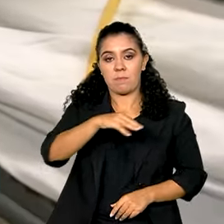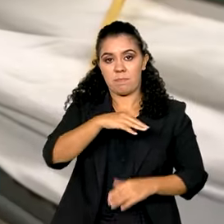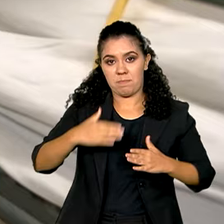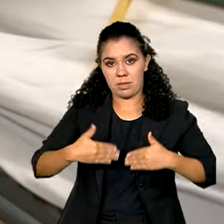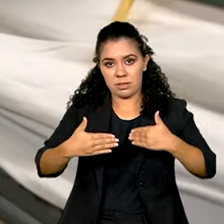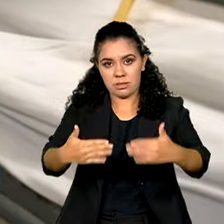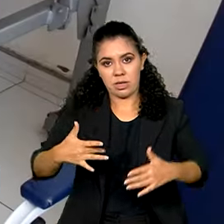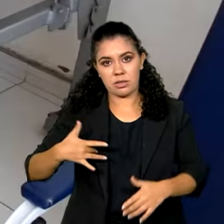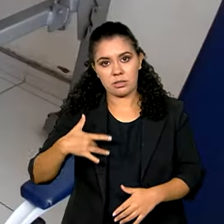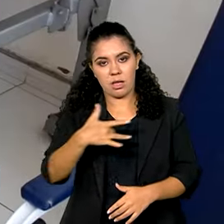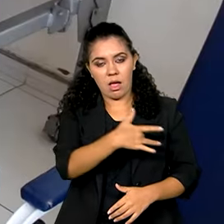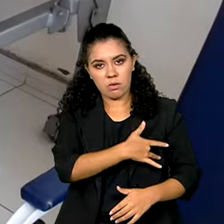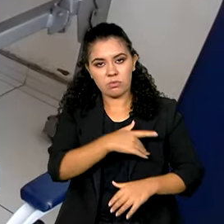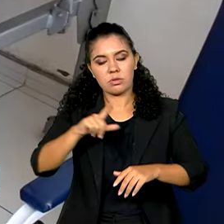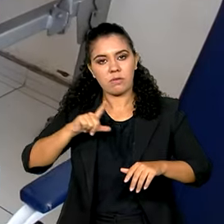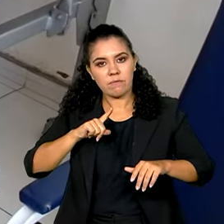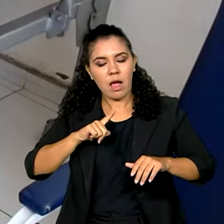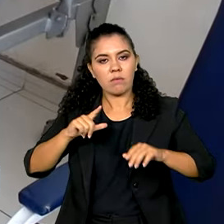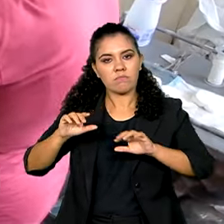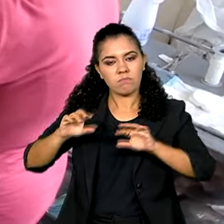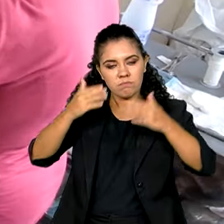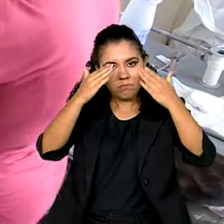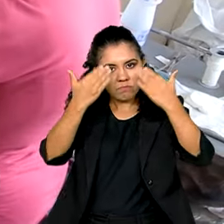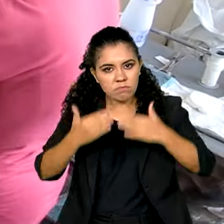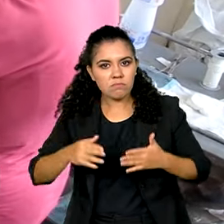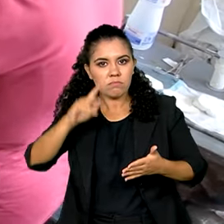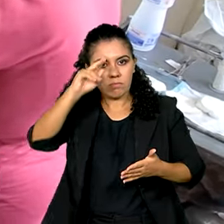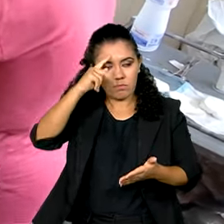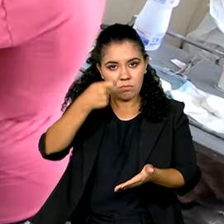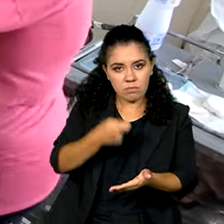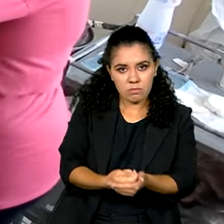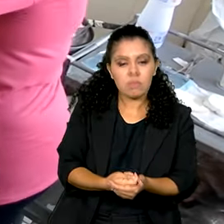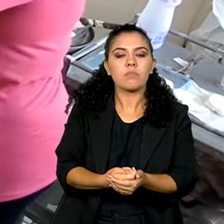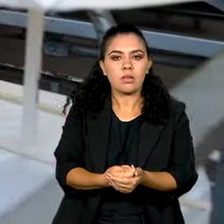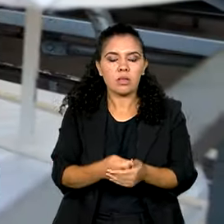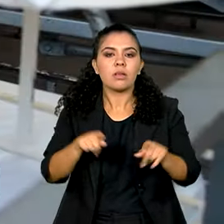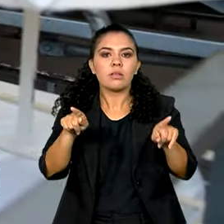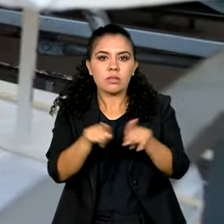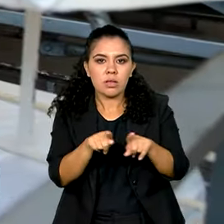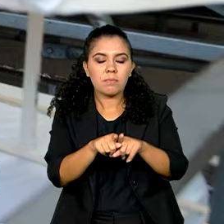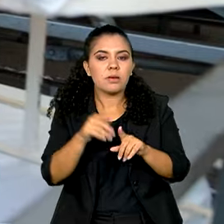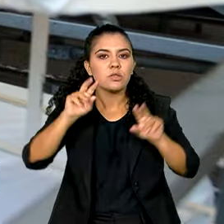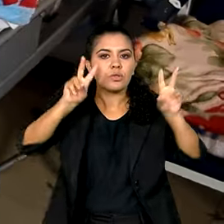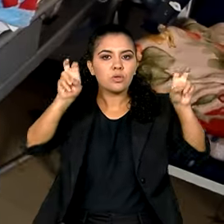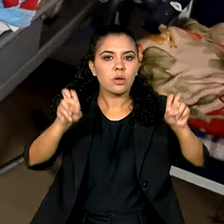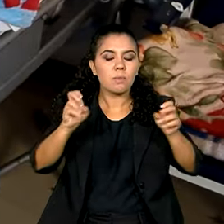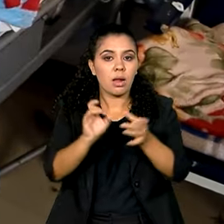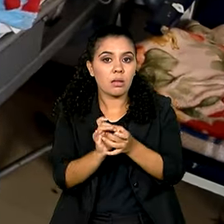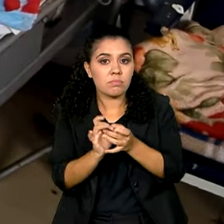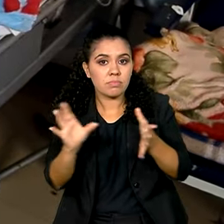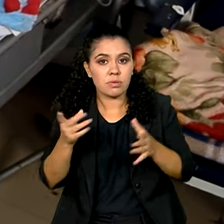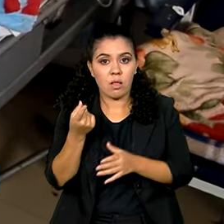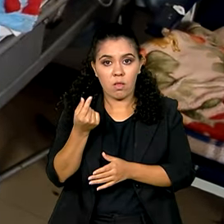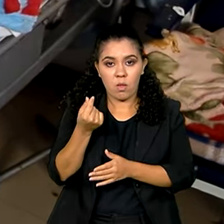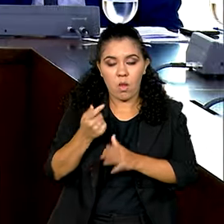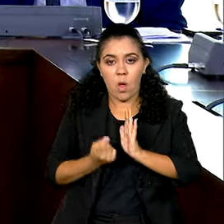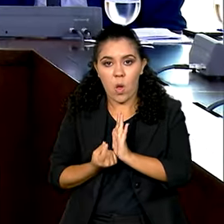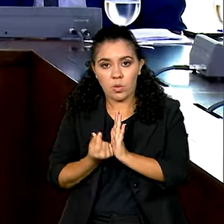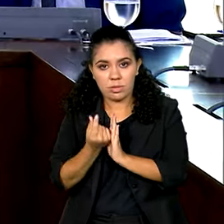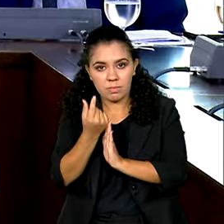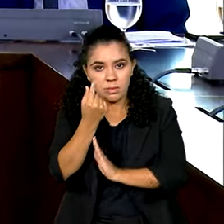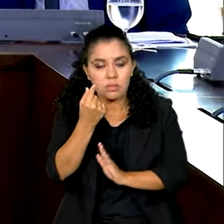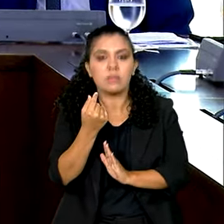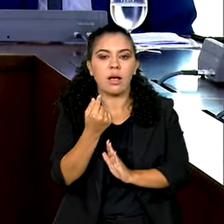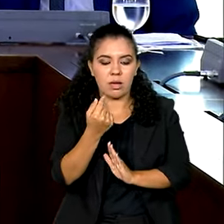com base em decisões do Conselho Nacional de Saúde, levando em conta a disponibilidade orçamentária e financeira.